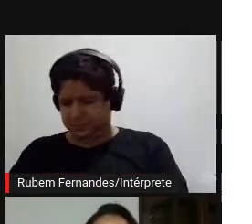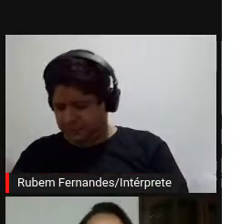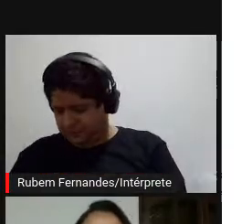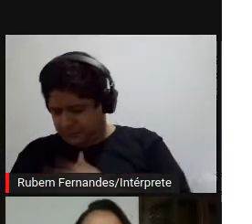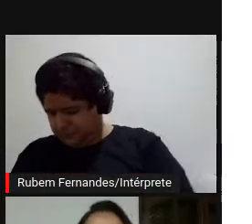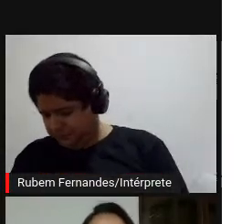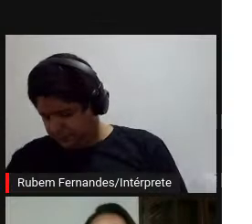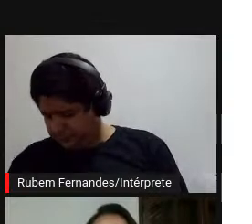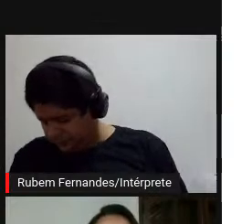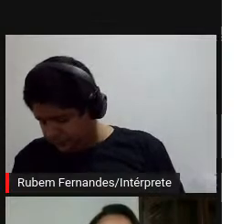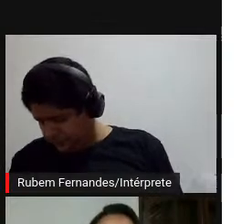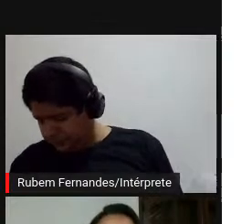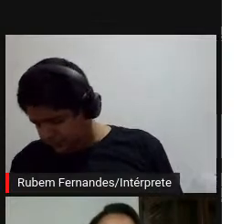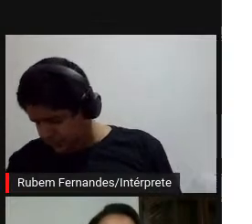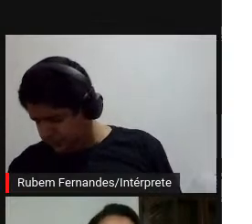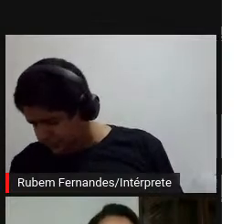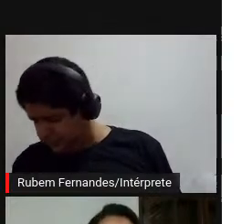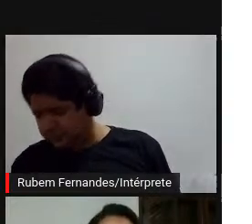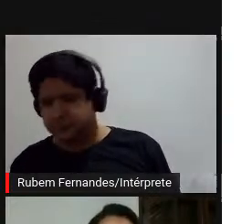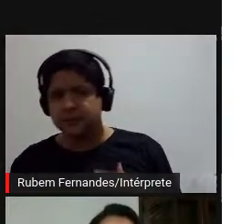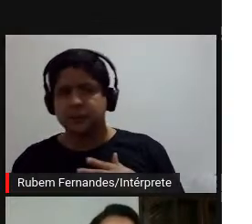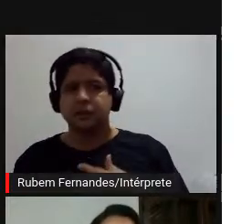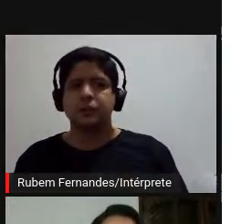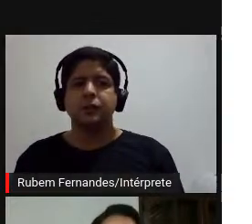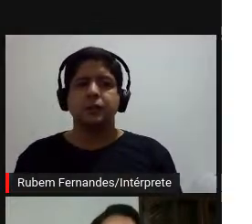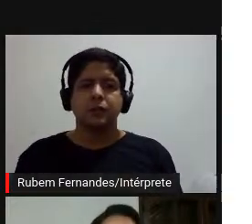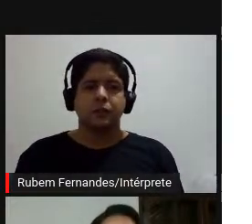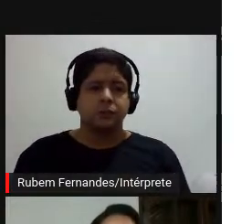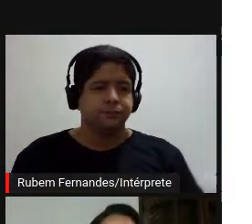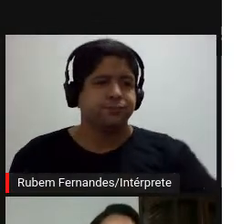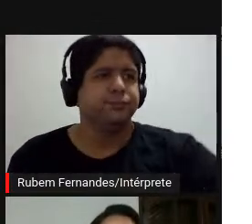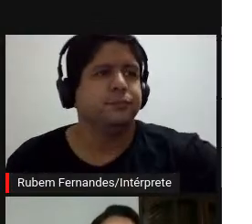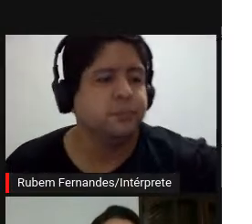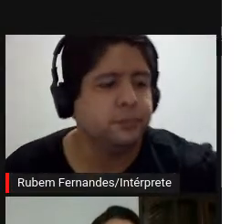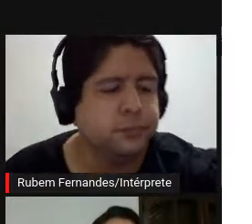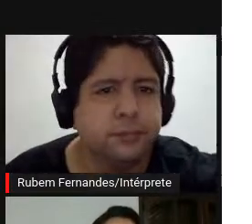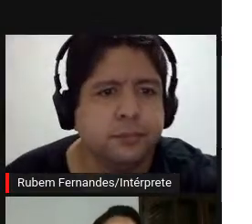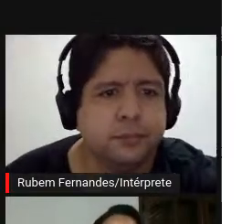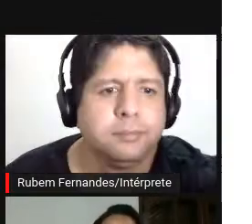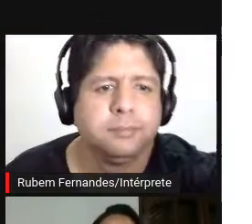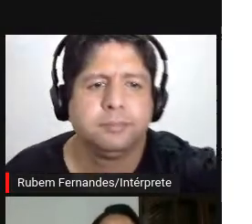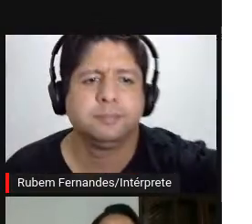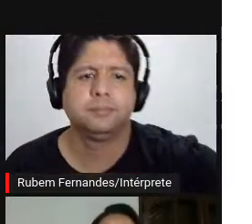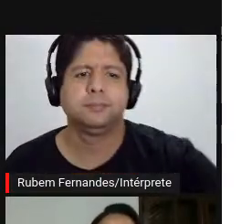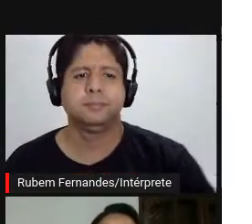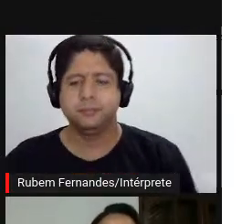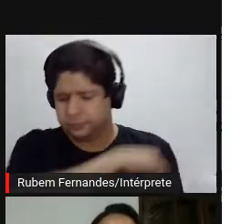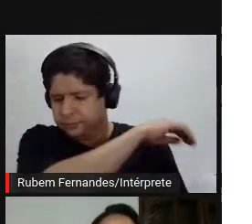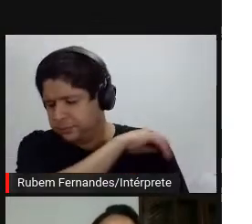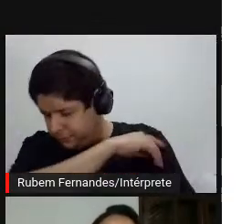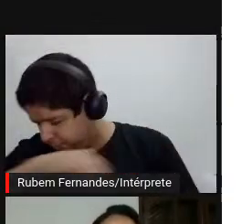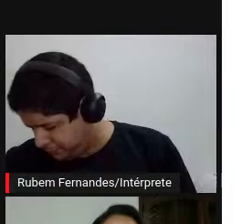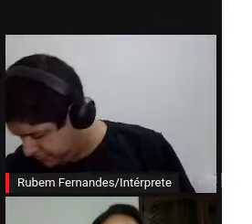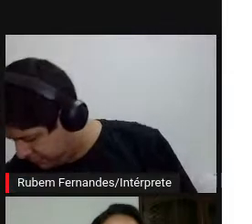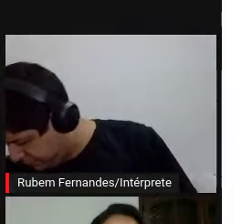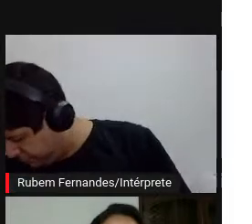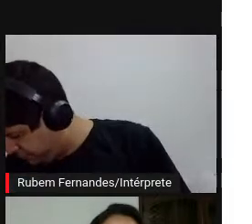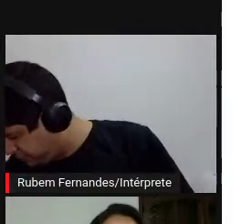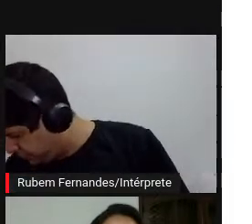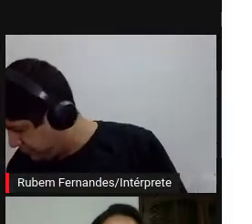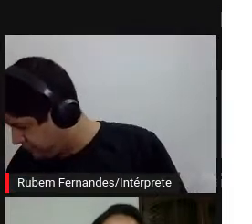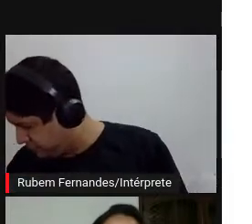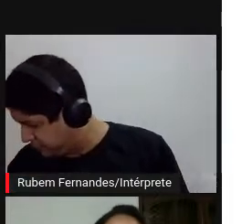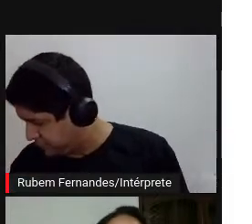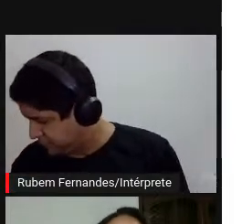começar a pensar nisso, e aí nesse sentido é super importante quando a gente tem a consciência de que essas camadas